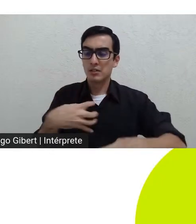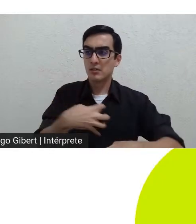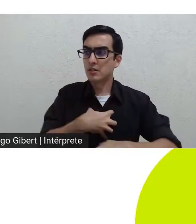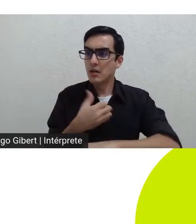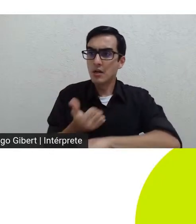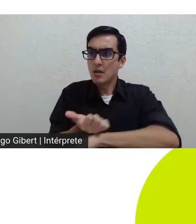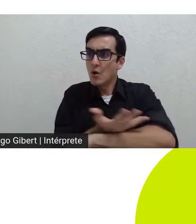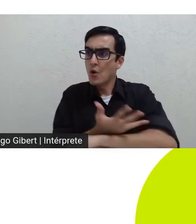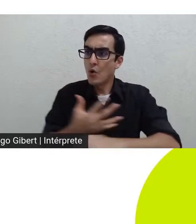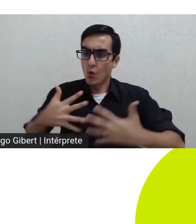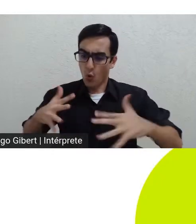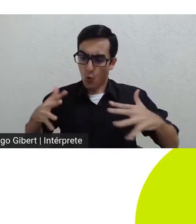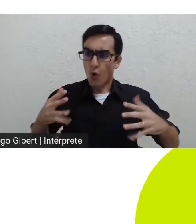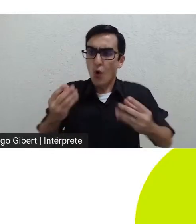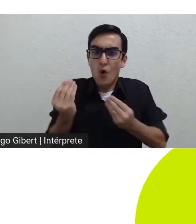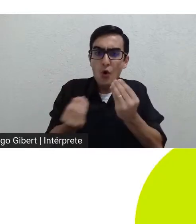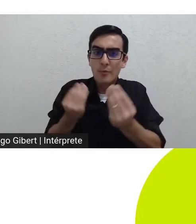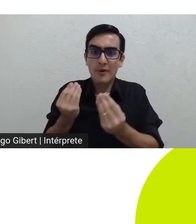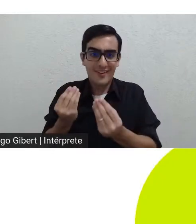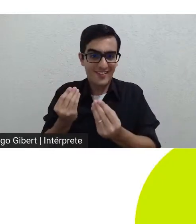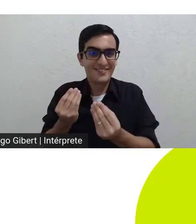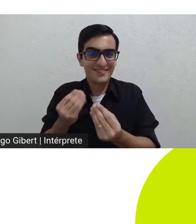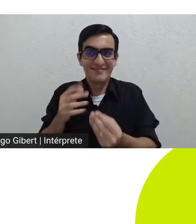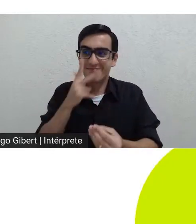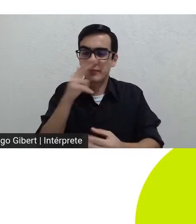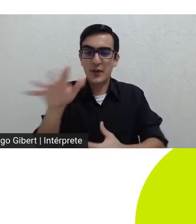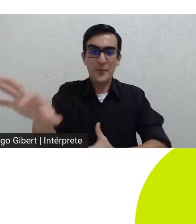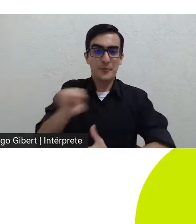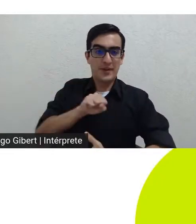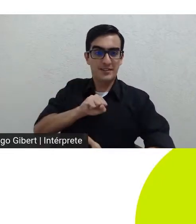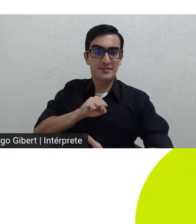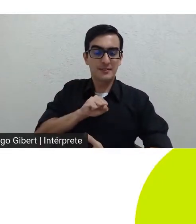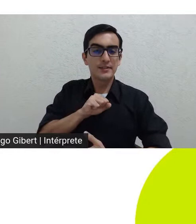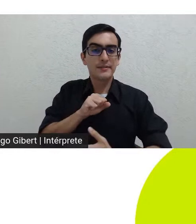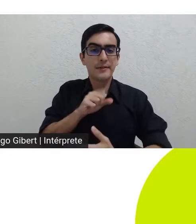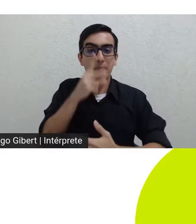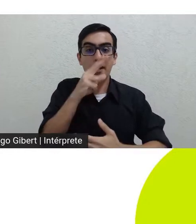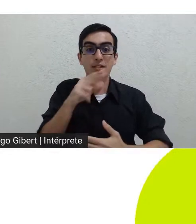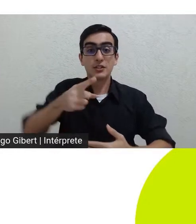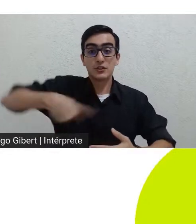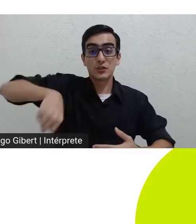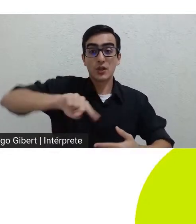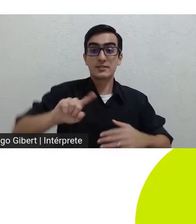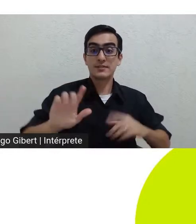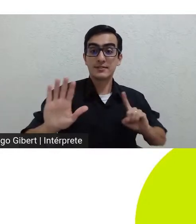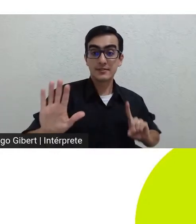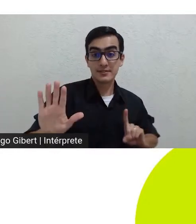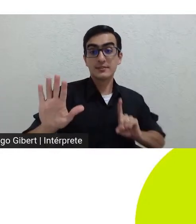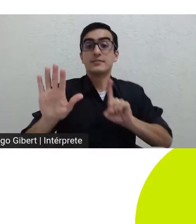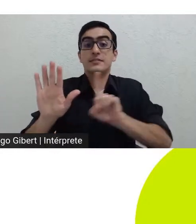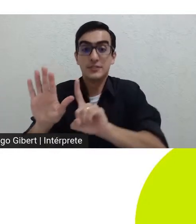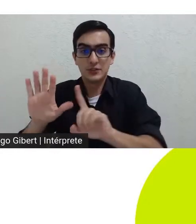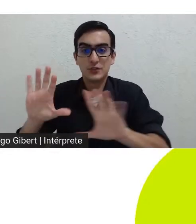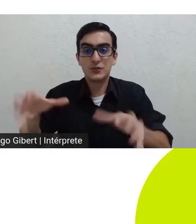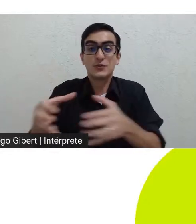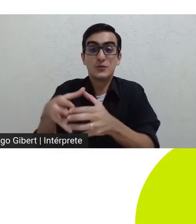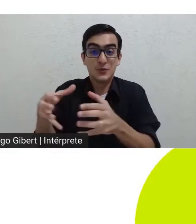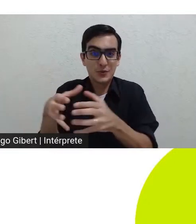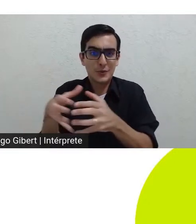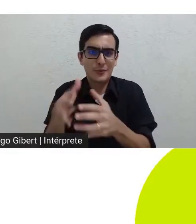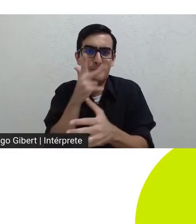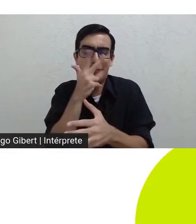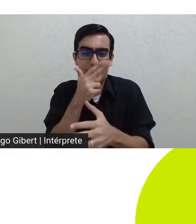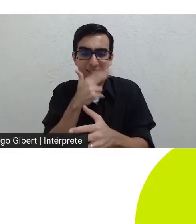personagem central ou seja é como se nós participássemos numa experiência que é uma experiência subjetiva a experiência do